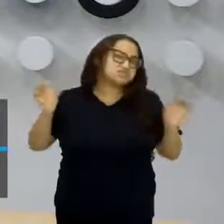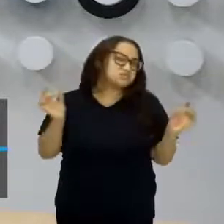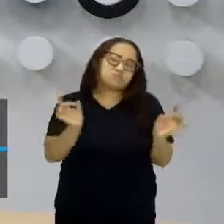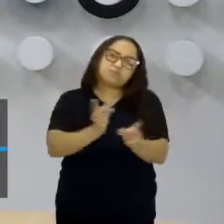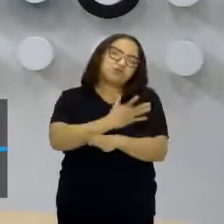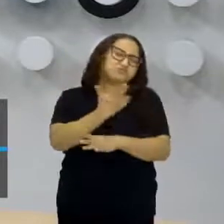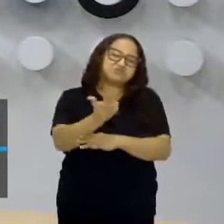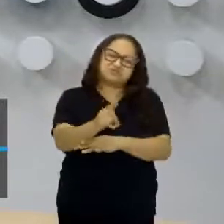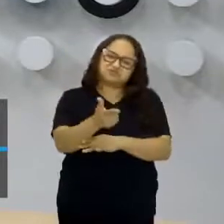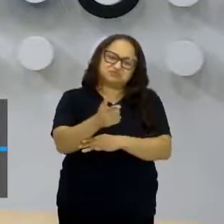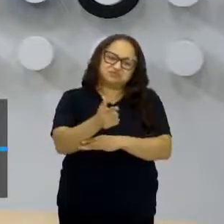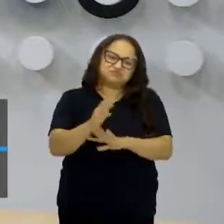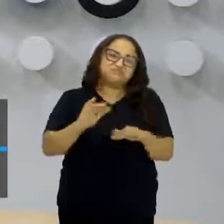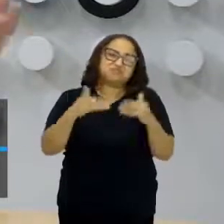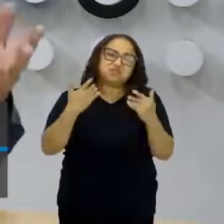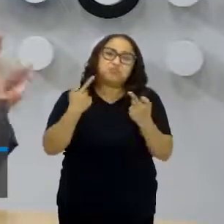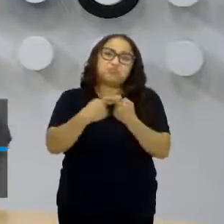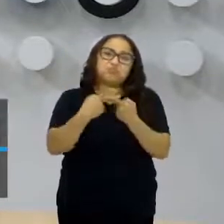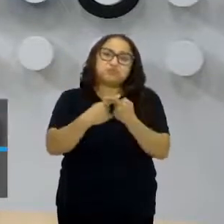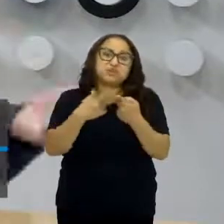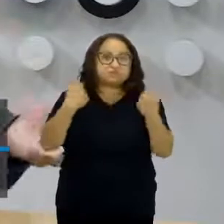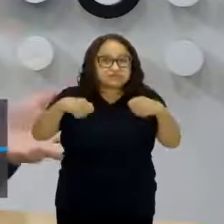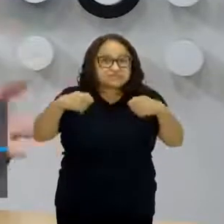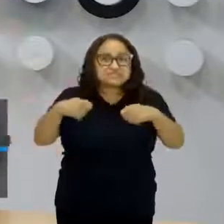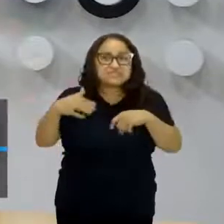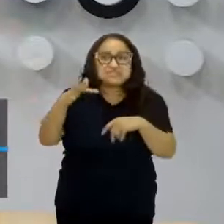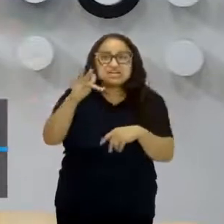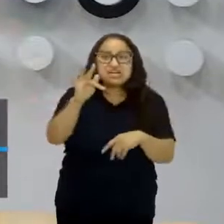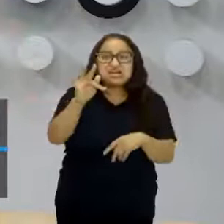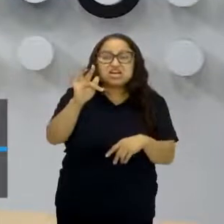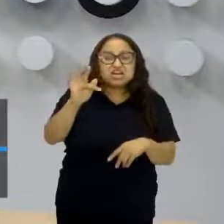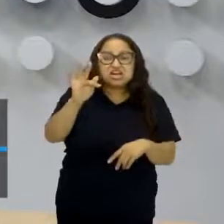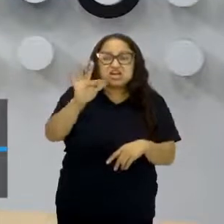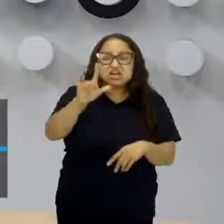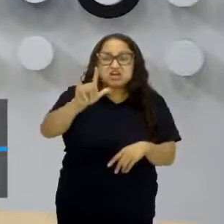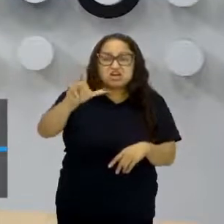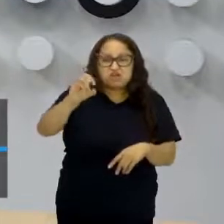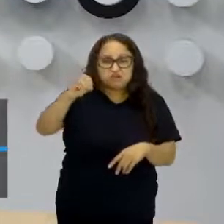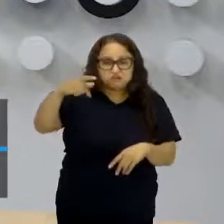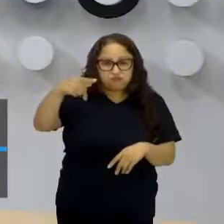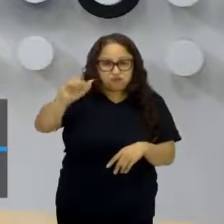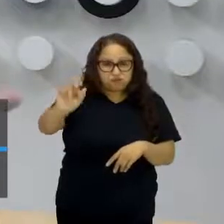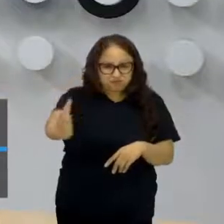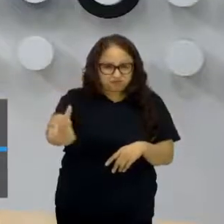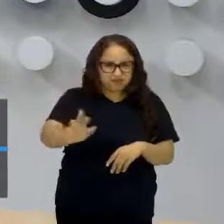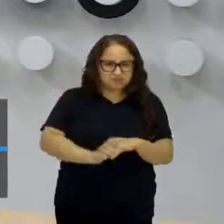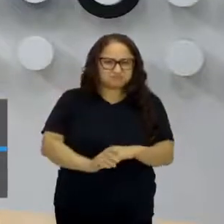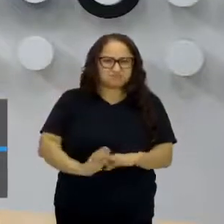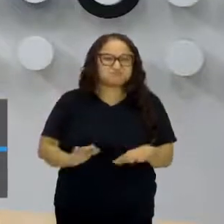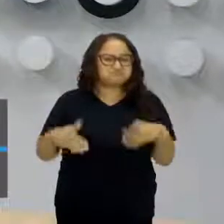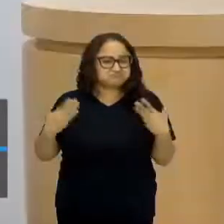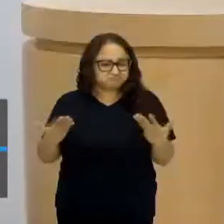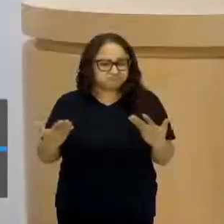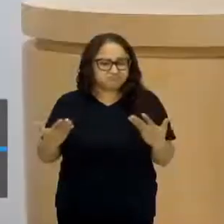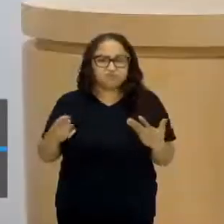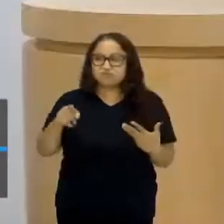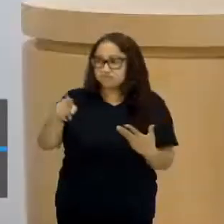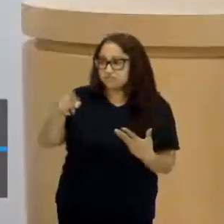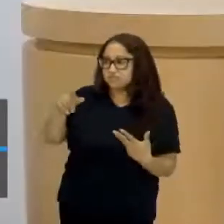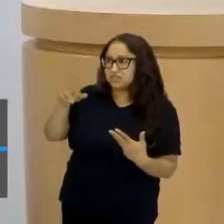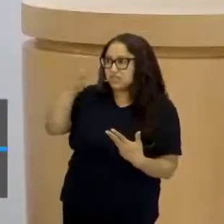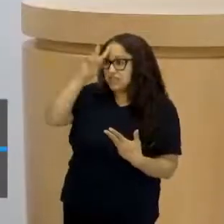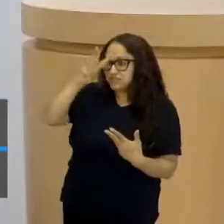coisas que eu posto na rede social, o momento flopa e é normal, né? É difícil, diferente é quando alguma coisa... Eu acho que você me lembra agora daquelas